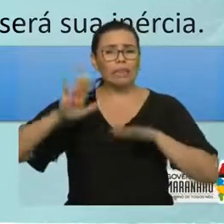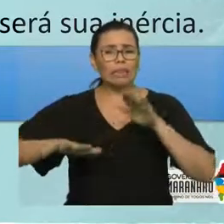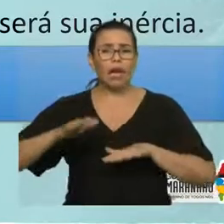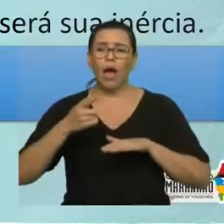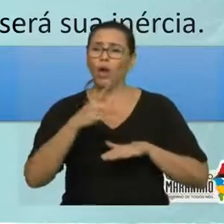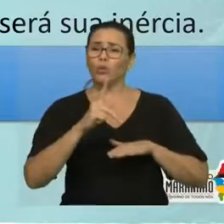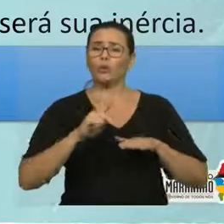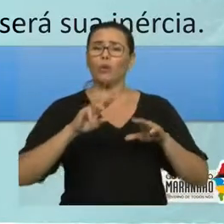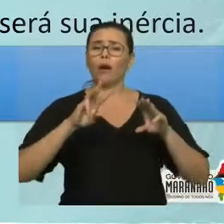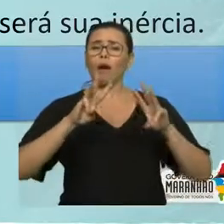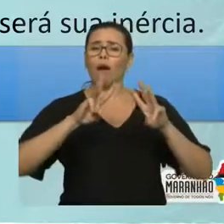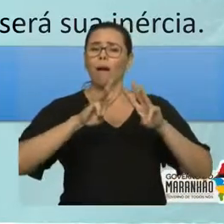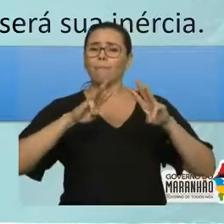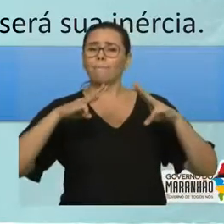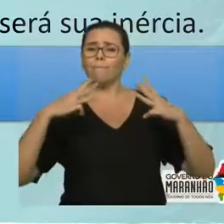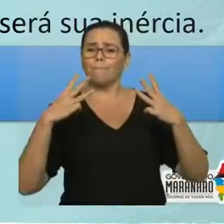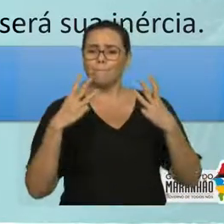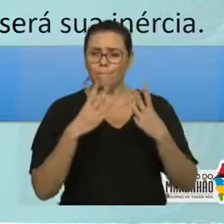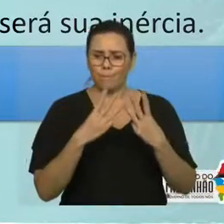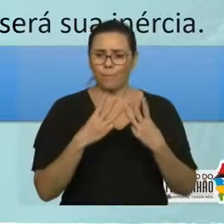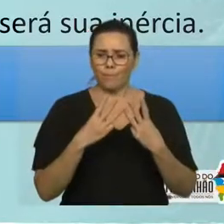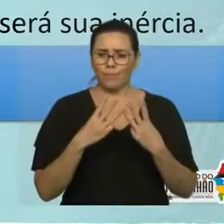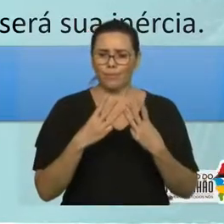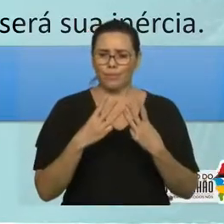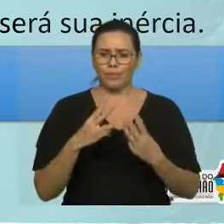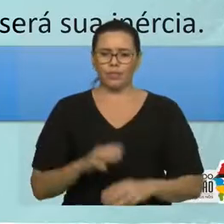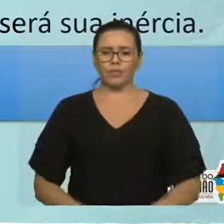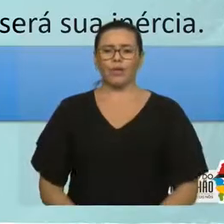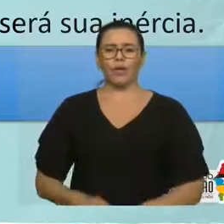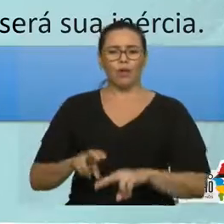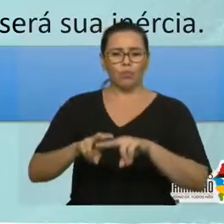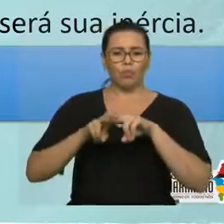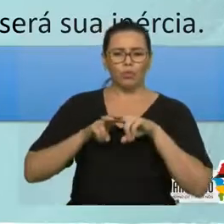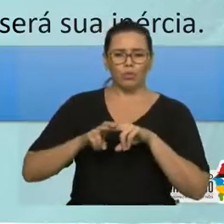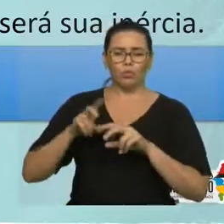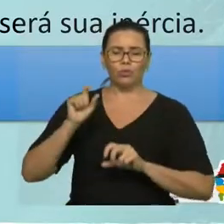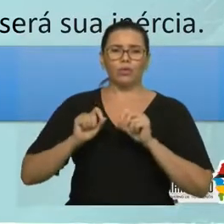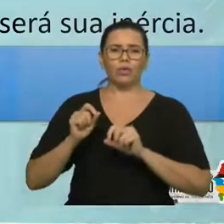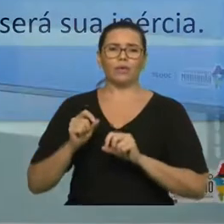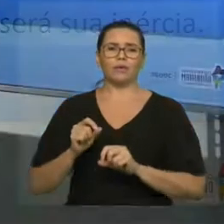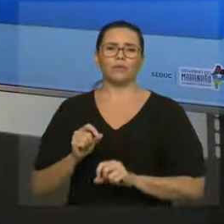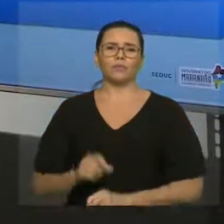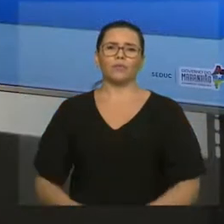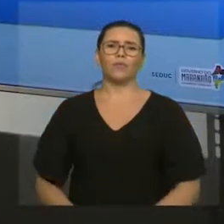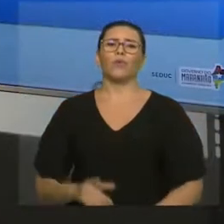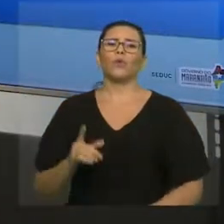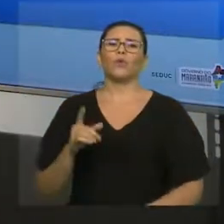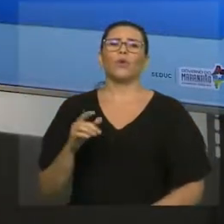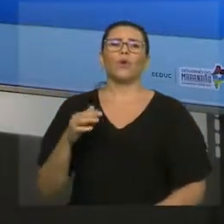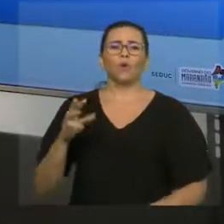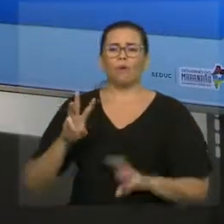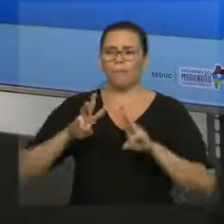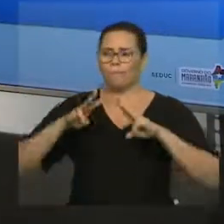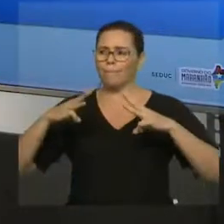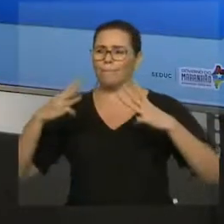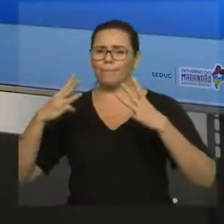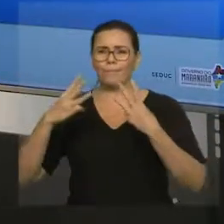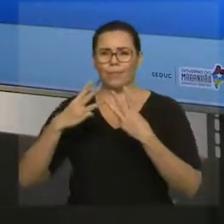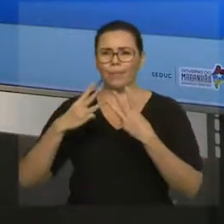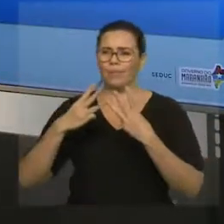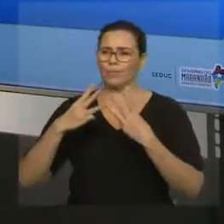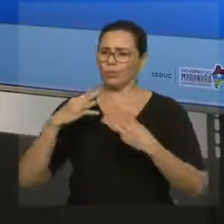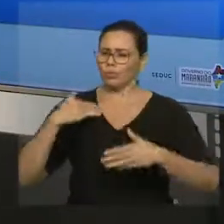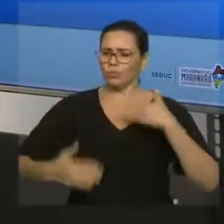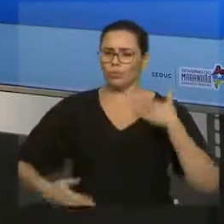aquela que usamos para acelerar ou frear um carro. Assim, quanto maior a massa de um corpo, maior será a sua inércia. A gente costuma dizer que a massa... O que é